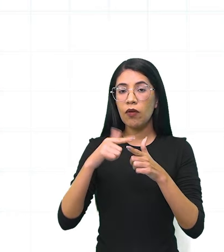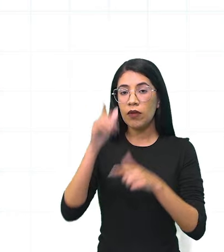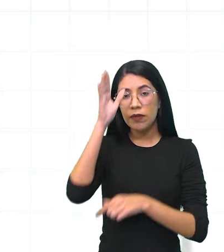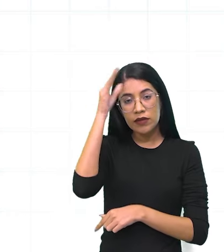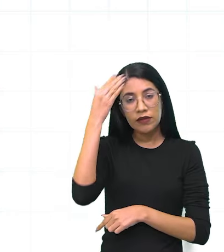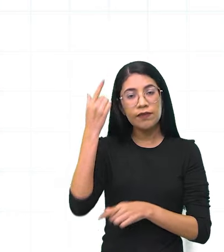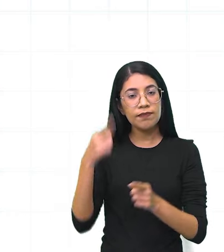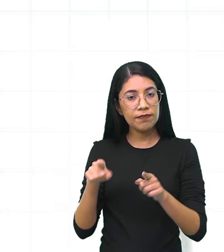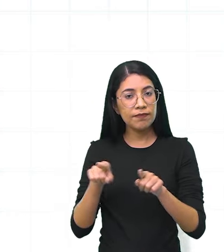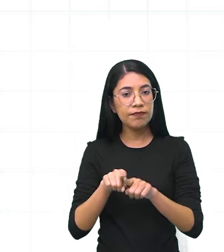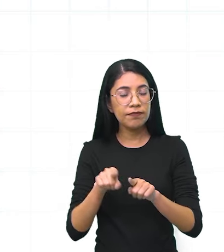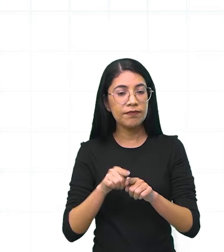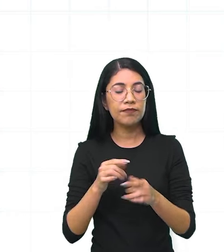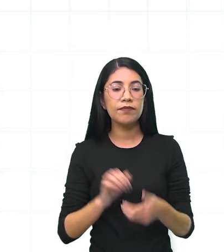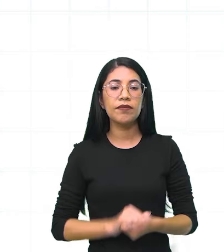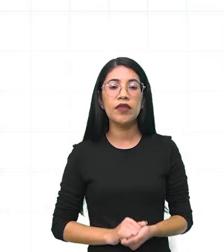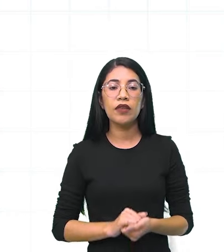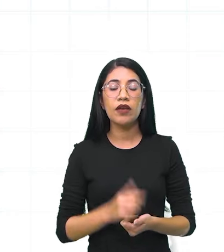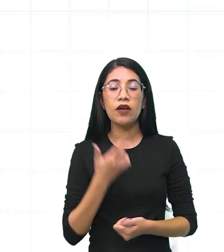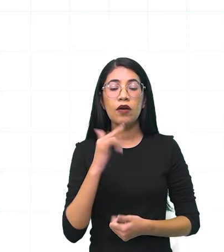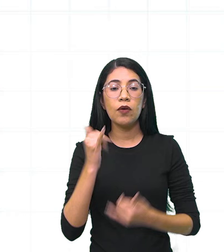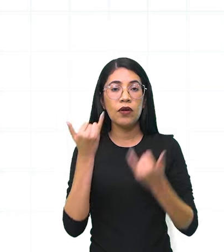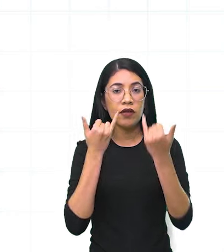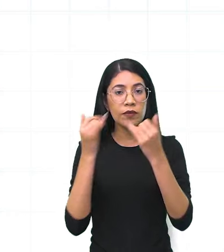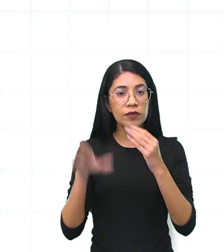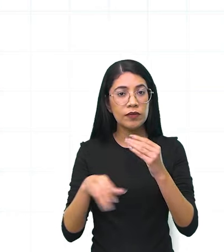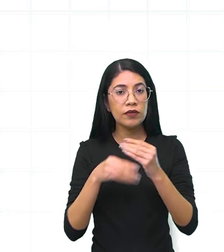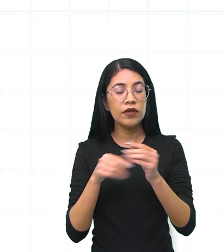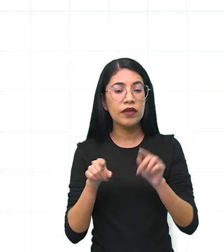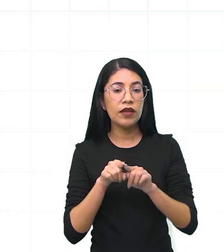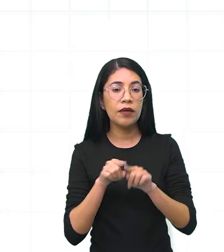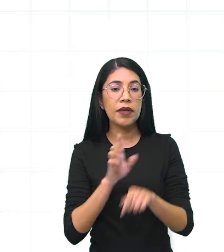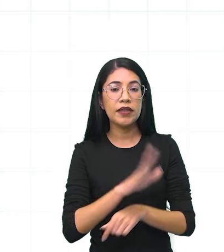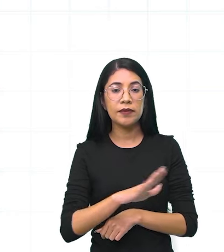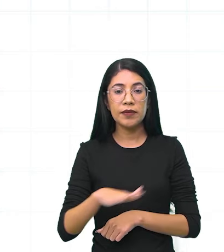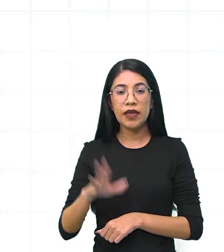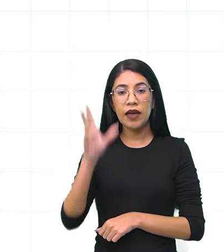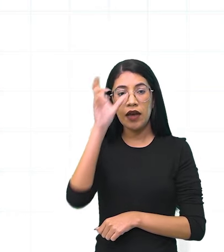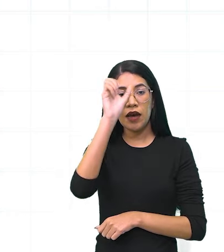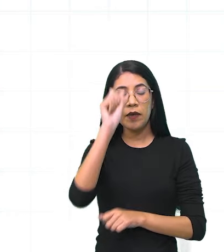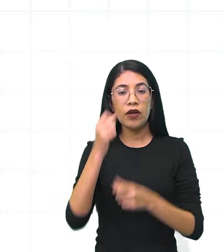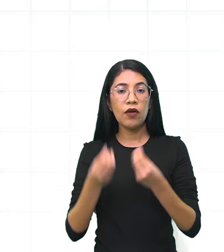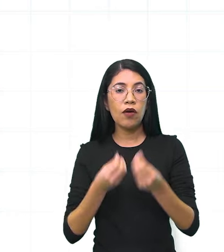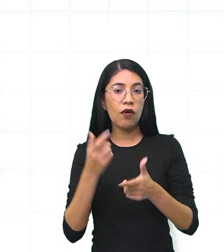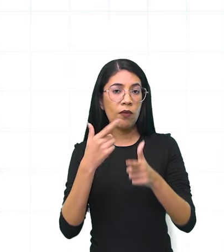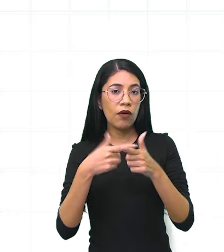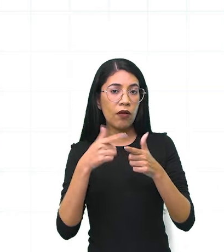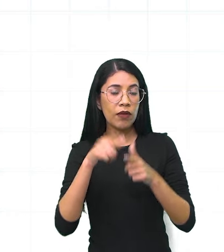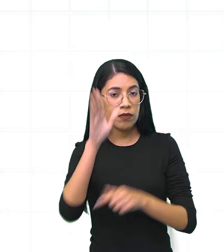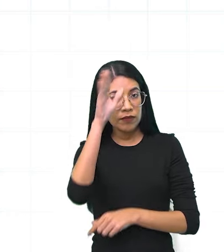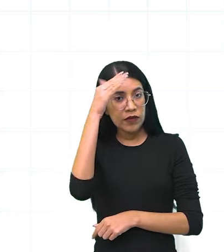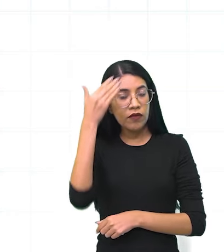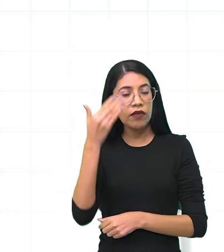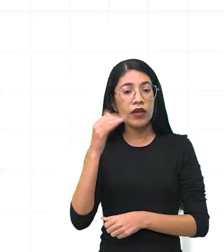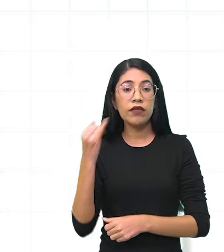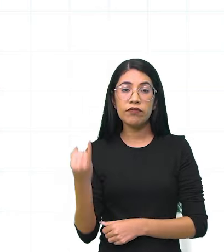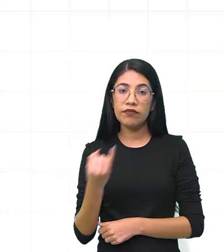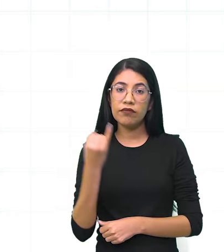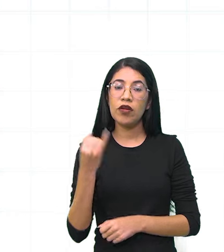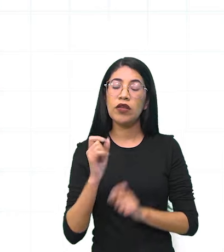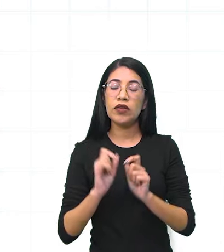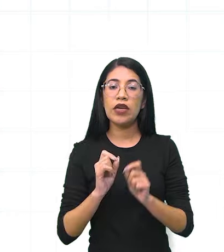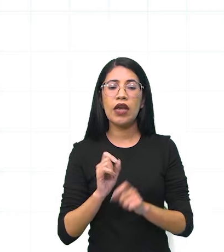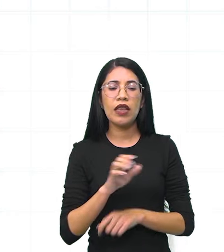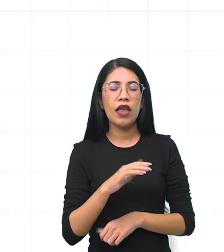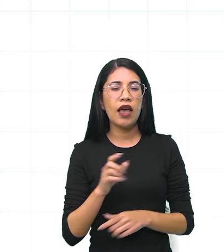né? Vamos lá, verificar mais uma informação secundária. As crianças aprendem a resolver problemas. Super importante. Às vezes